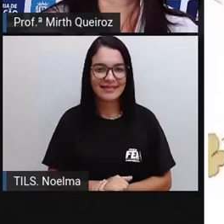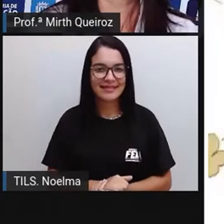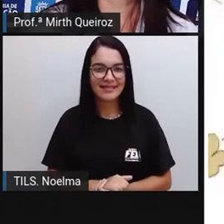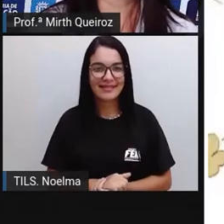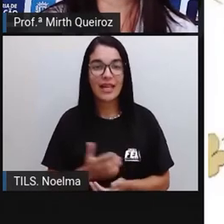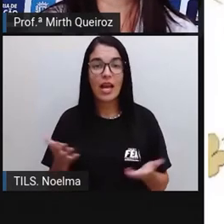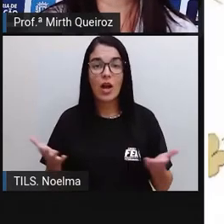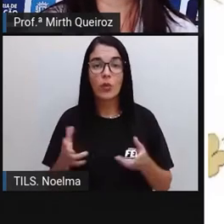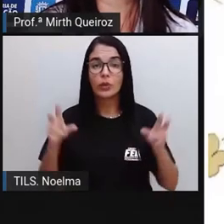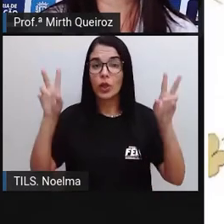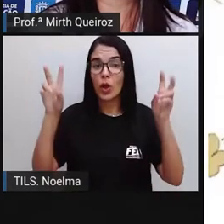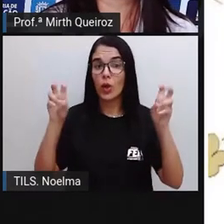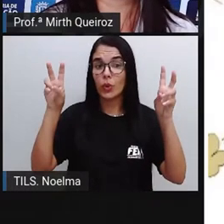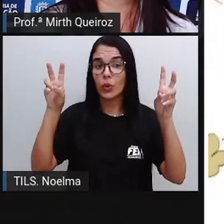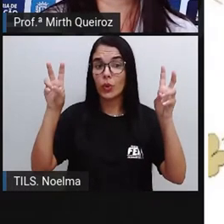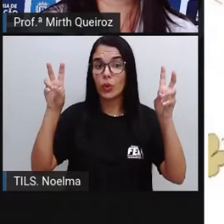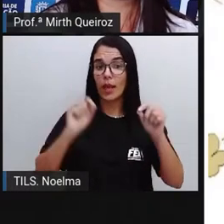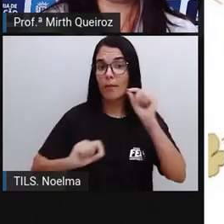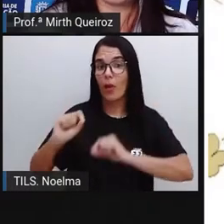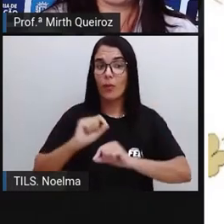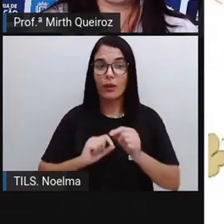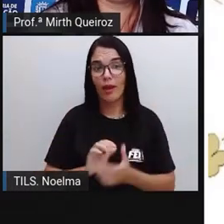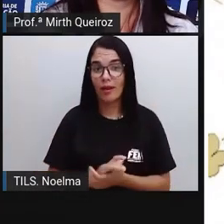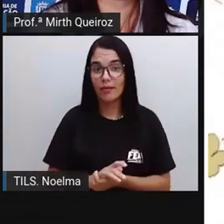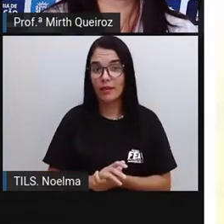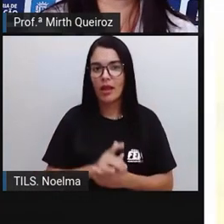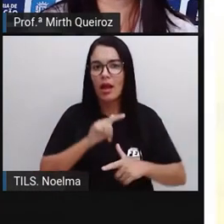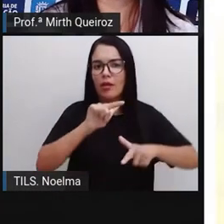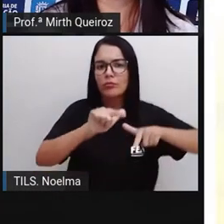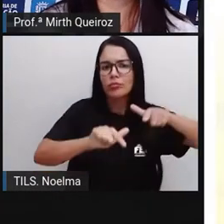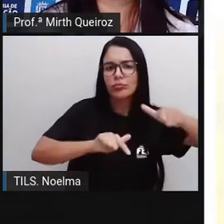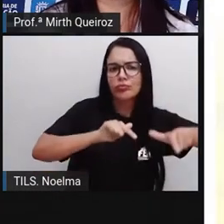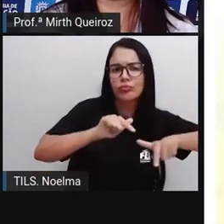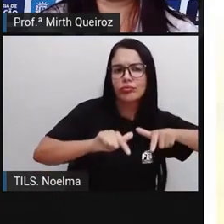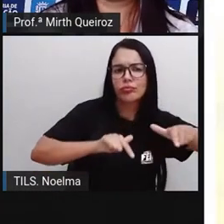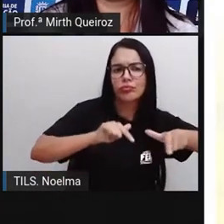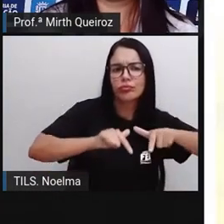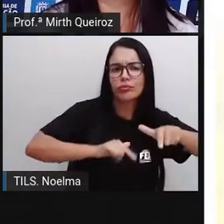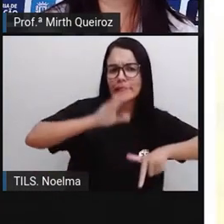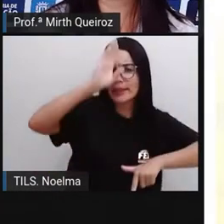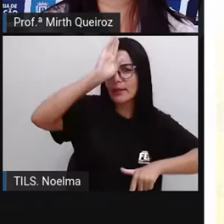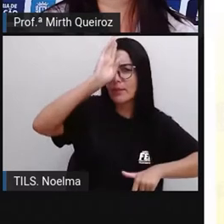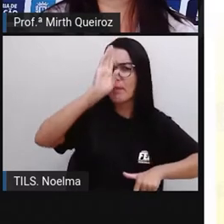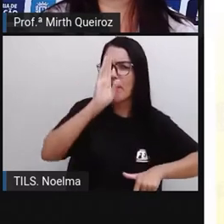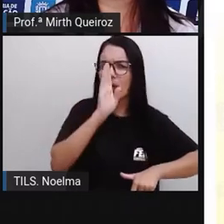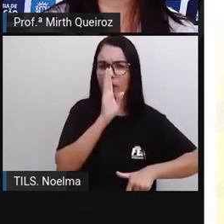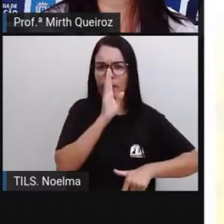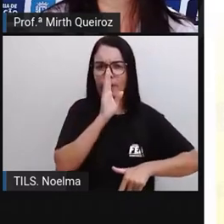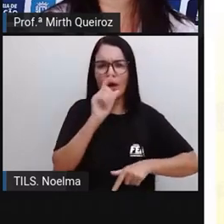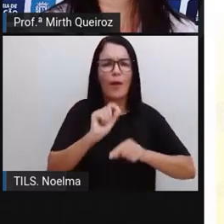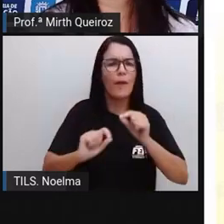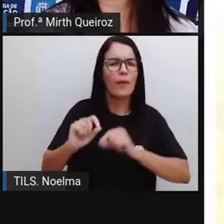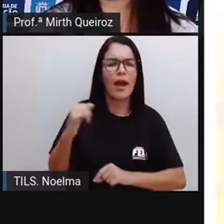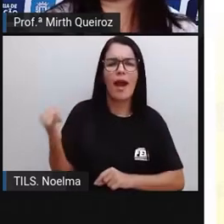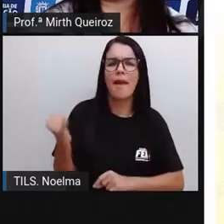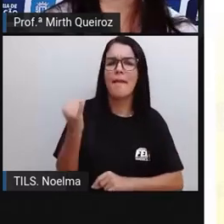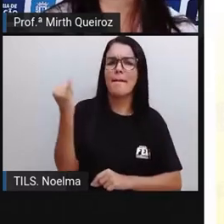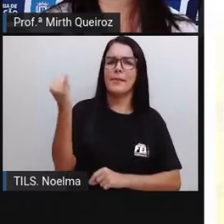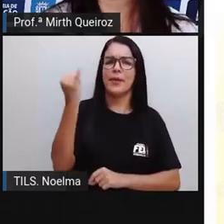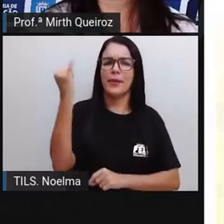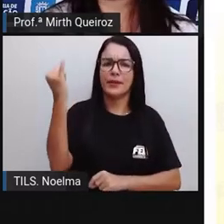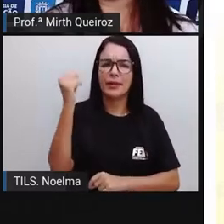Na aula de hoje nós iremos falar sobre o serviço público, a importância dos serviços